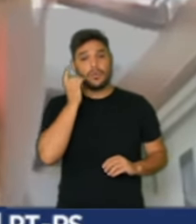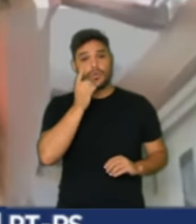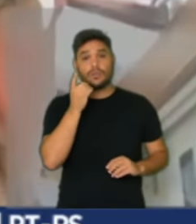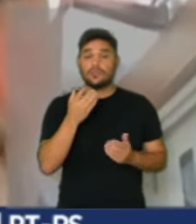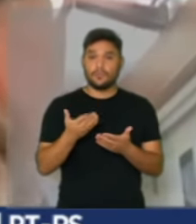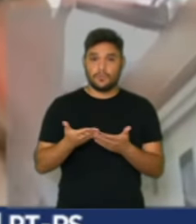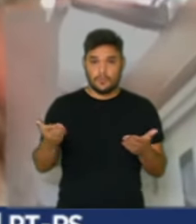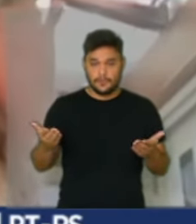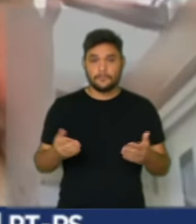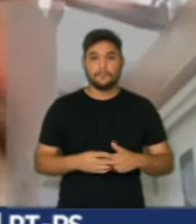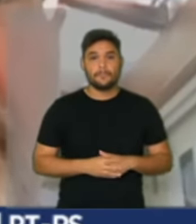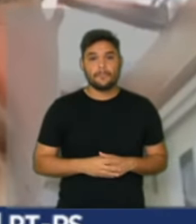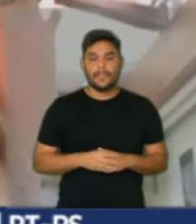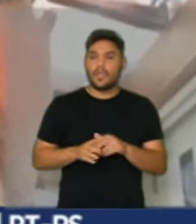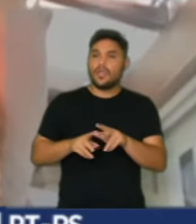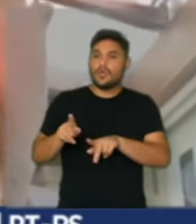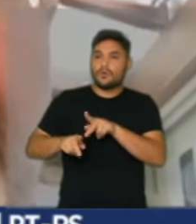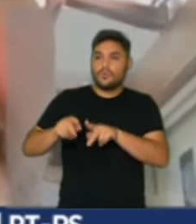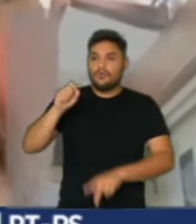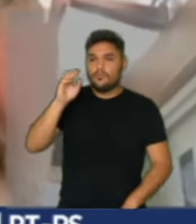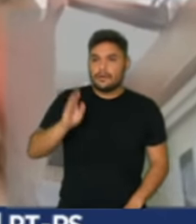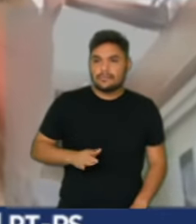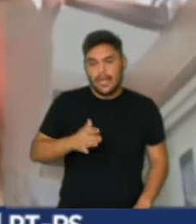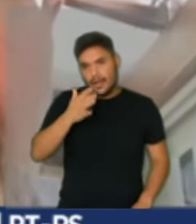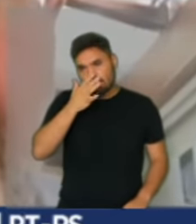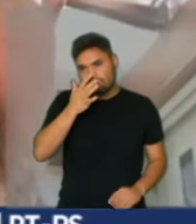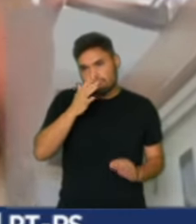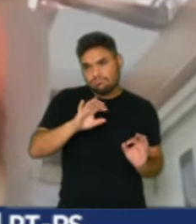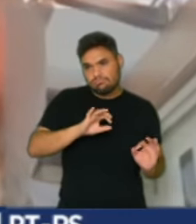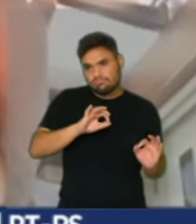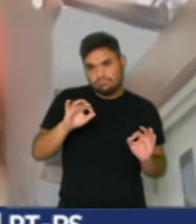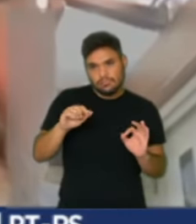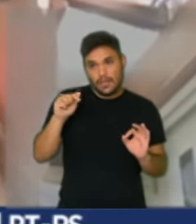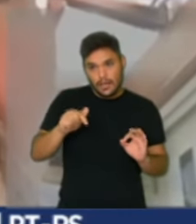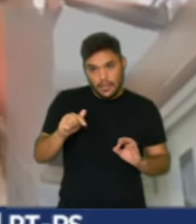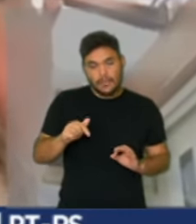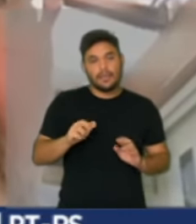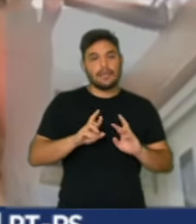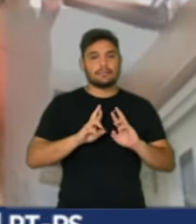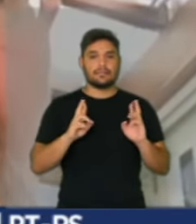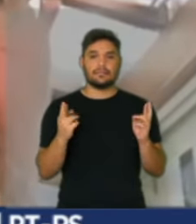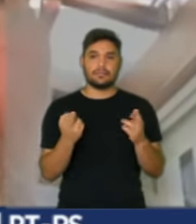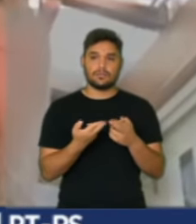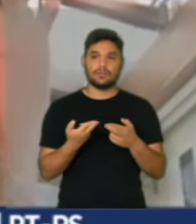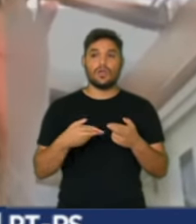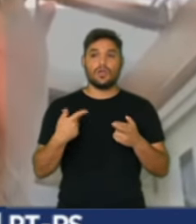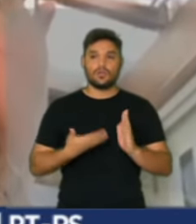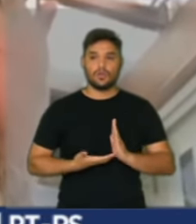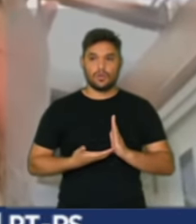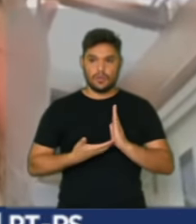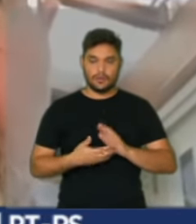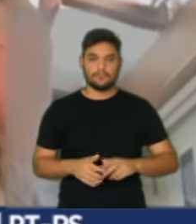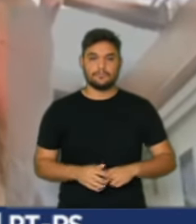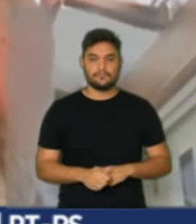e o povo brasileiro que acompanha mais esta sessão da Câmara Federal.